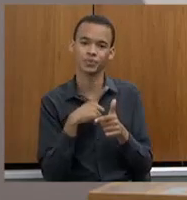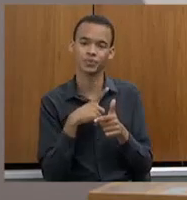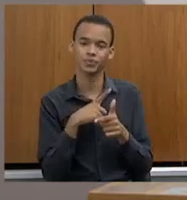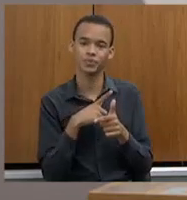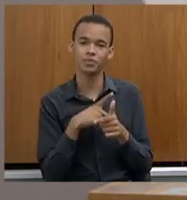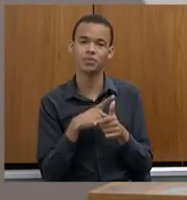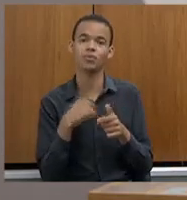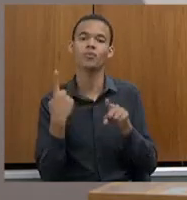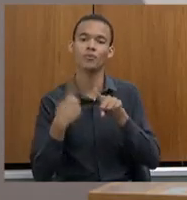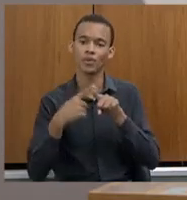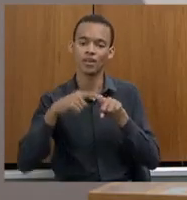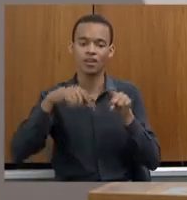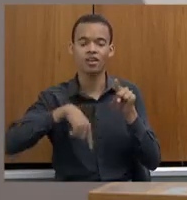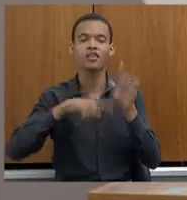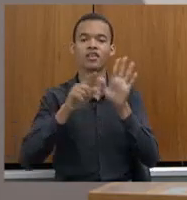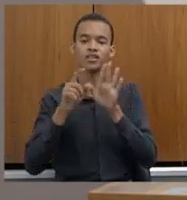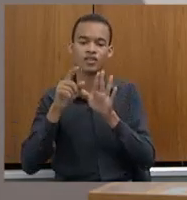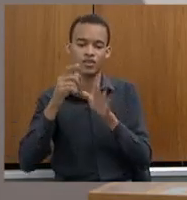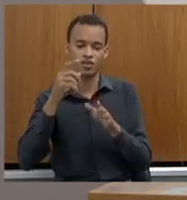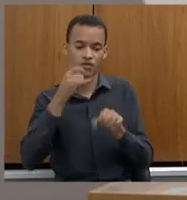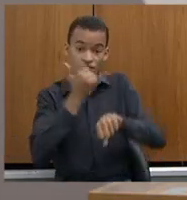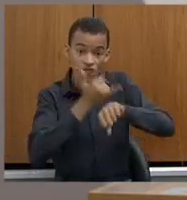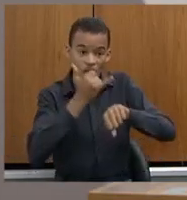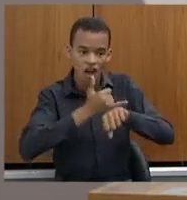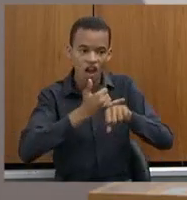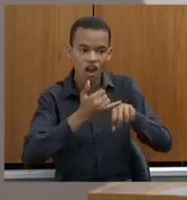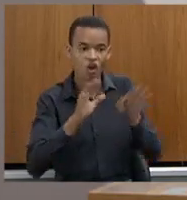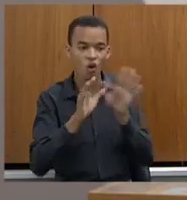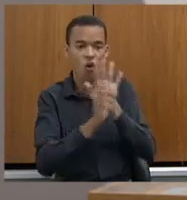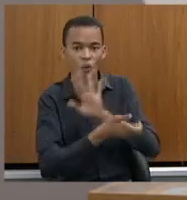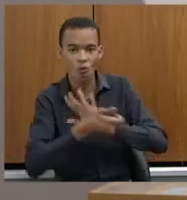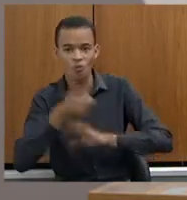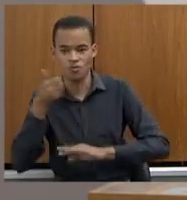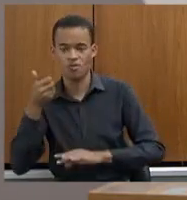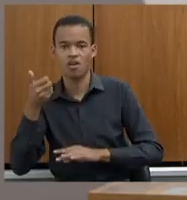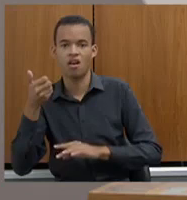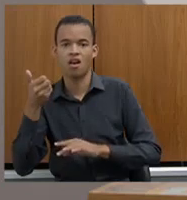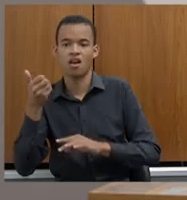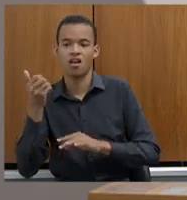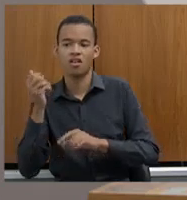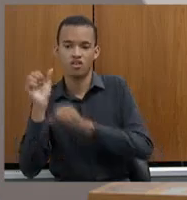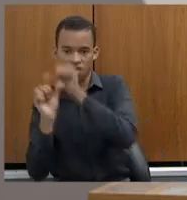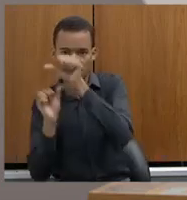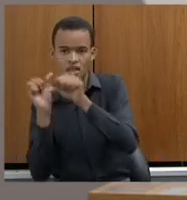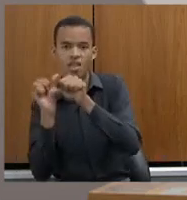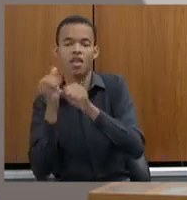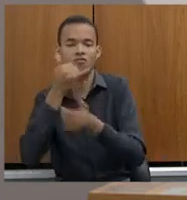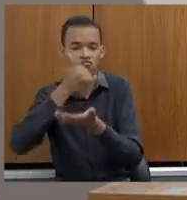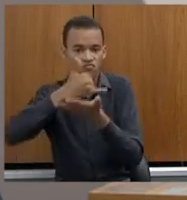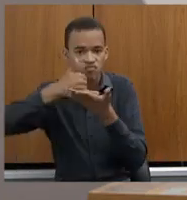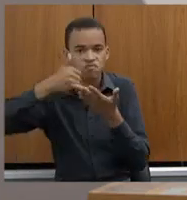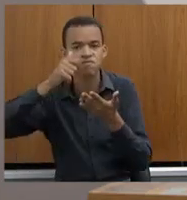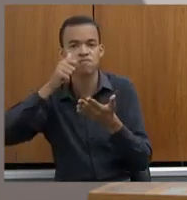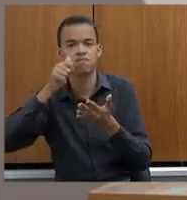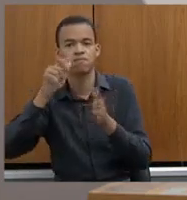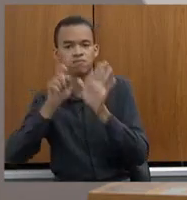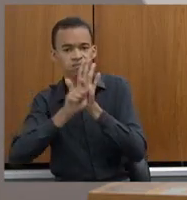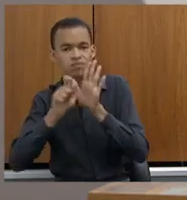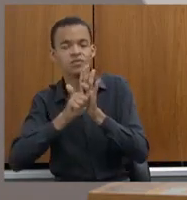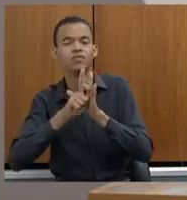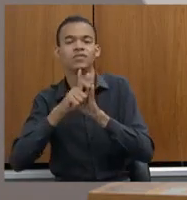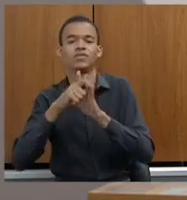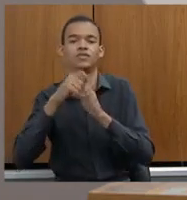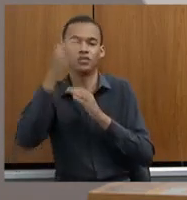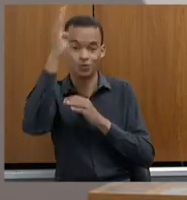furto de ferro guza, que é muito caro. Está muito caro o ferro guza. Eu não vou ler os números aqui do